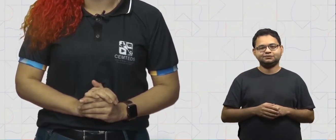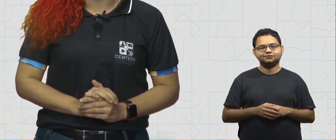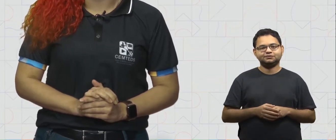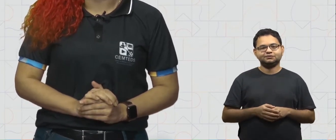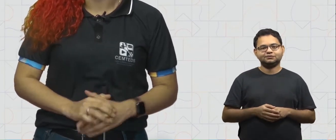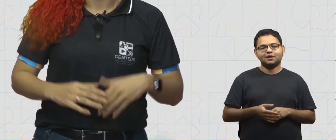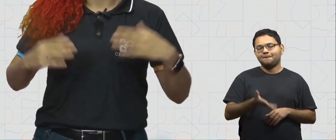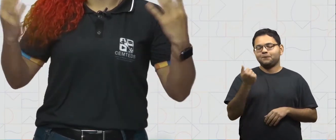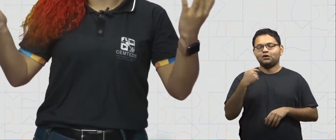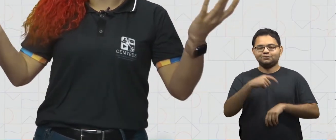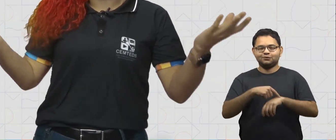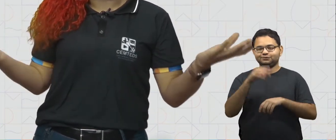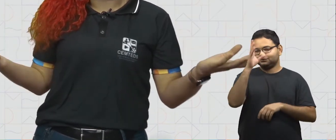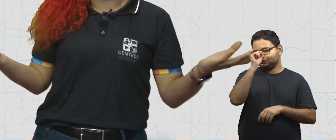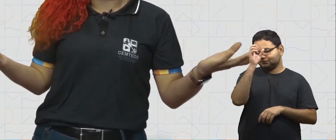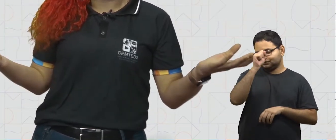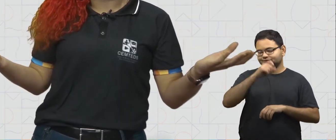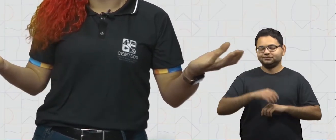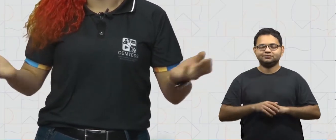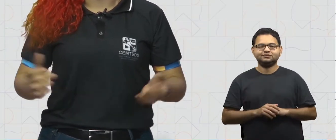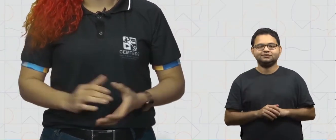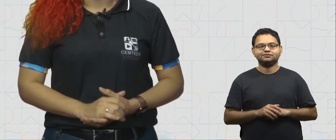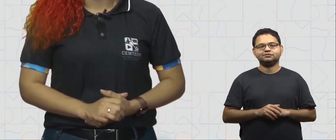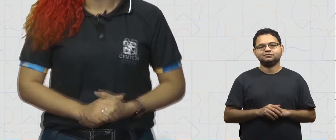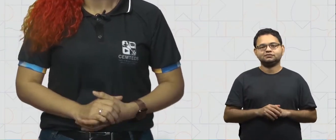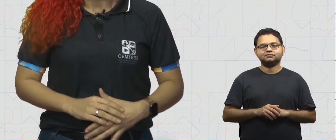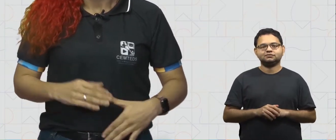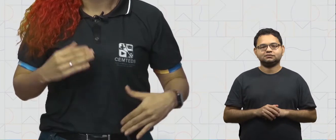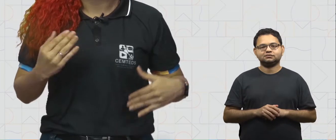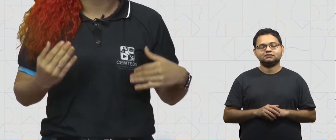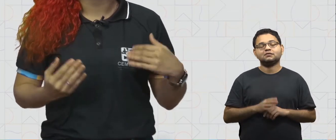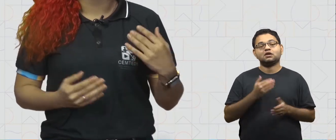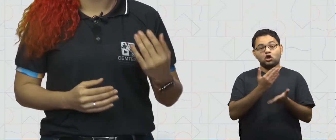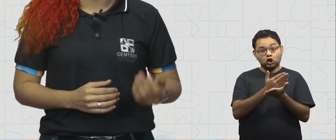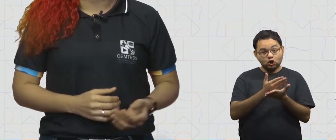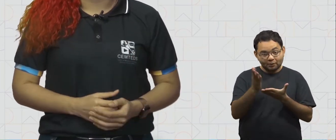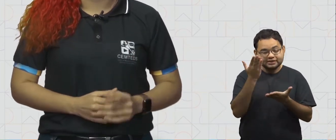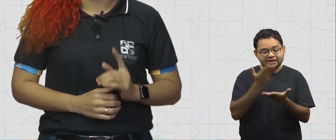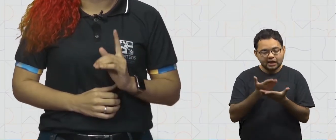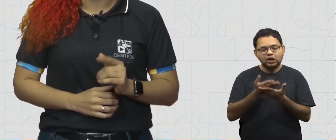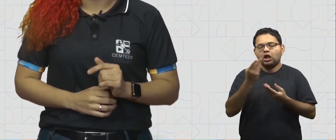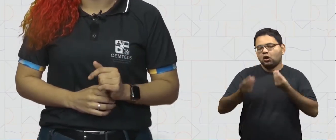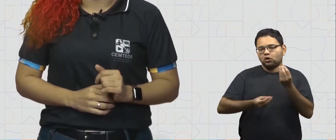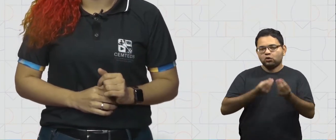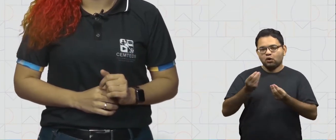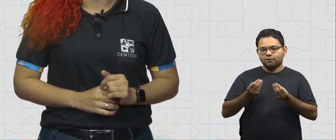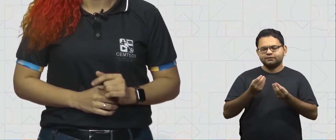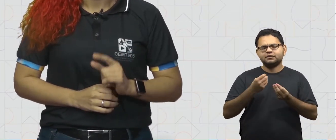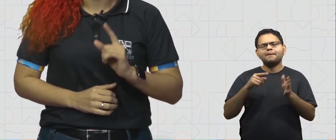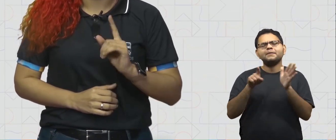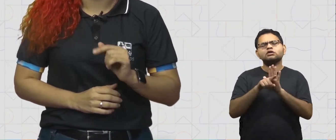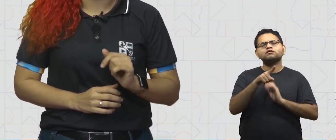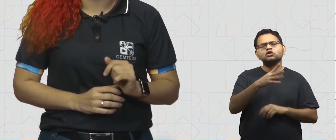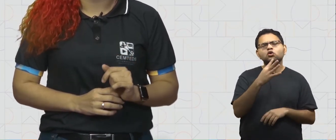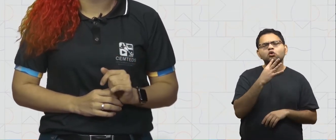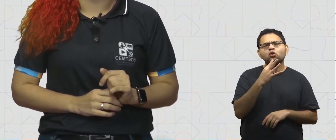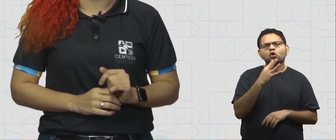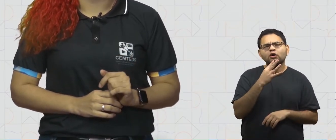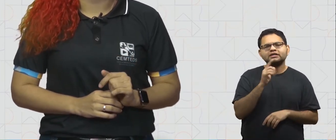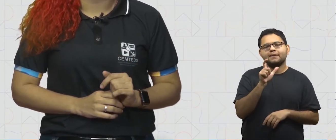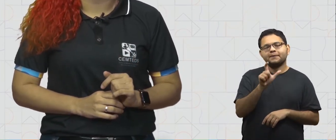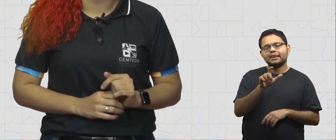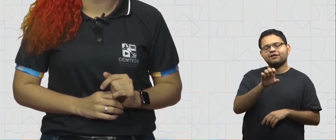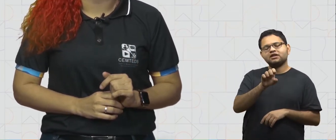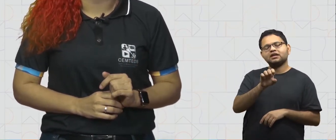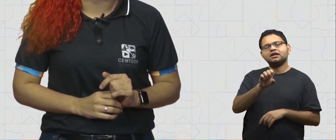Então vamos lá para a nossa Hora de Aprender! Para iniciar a nossa aula de hoje, você já ouviu